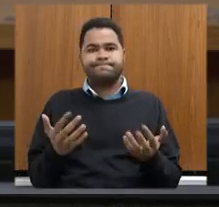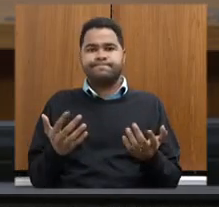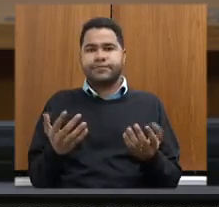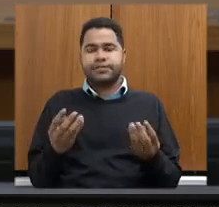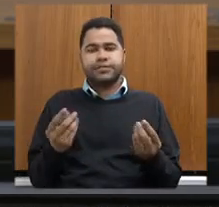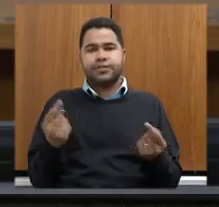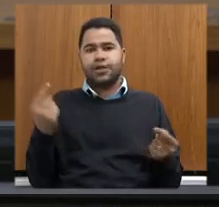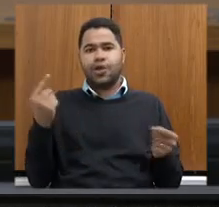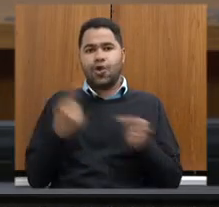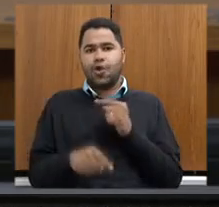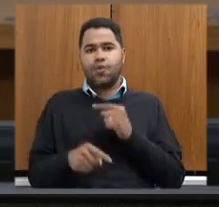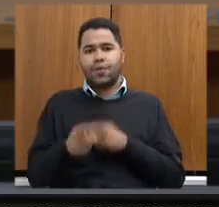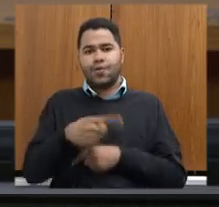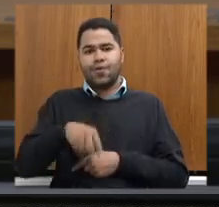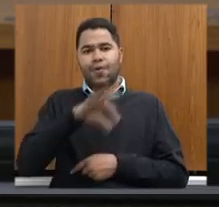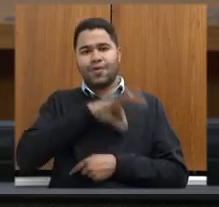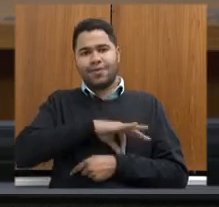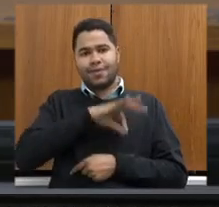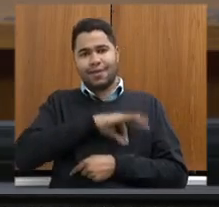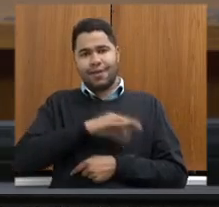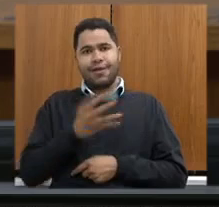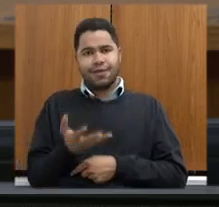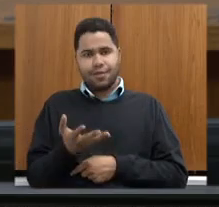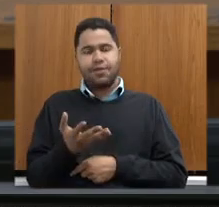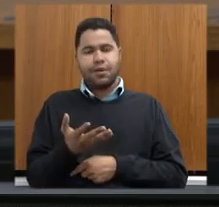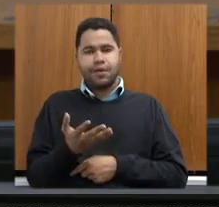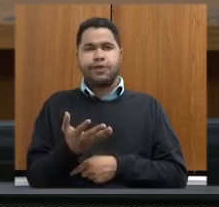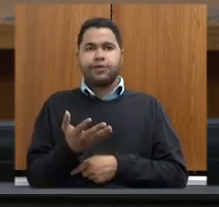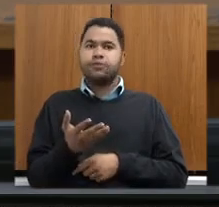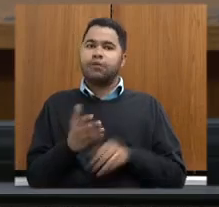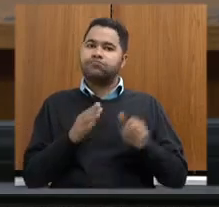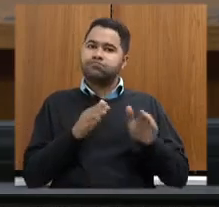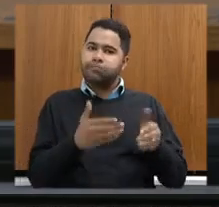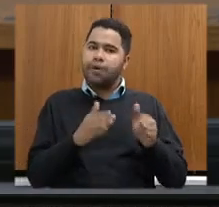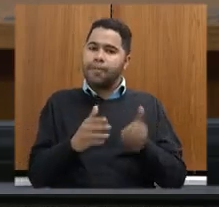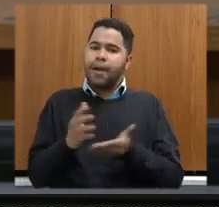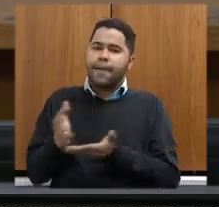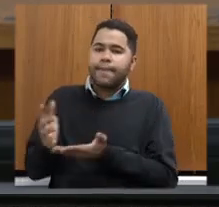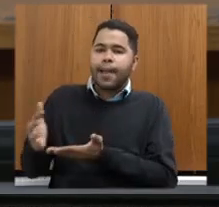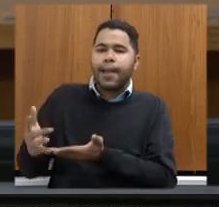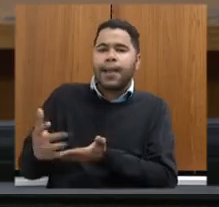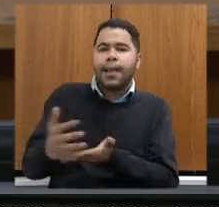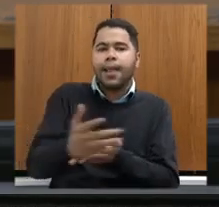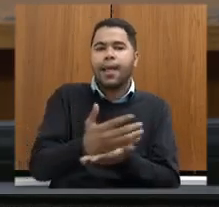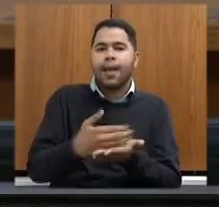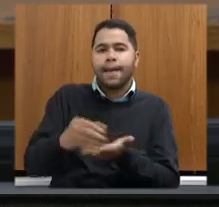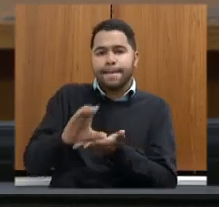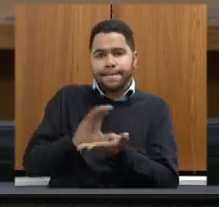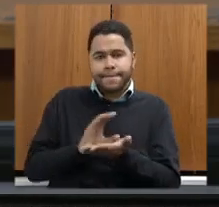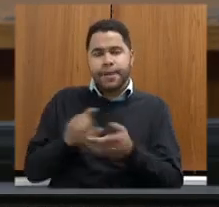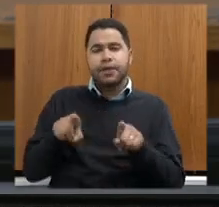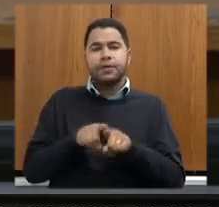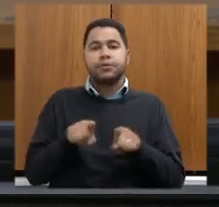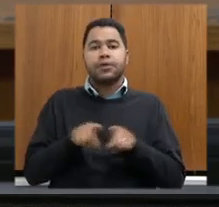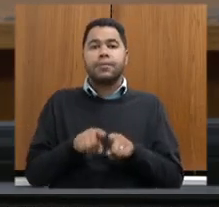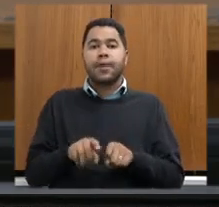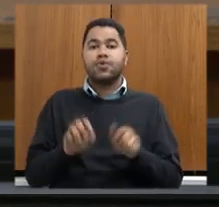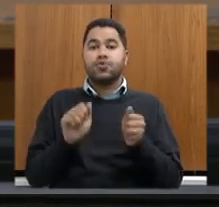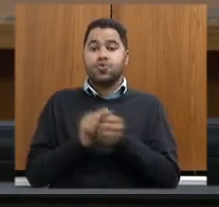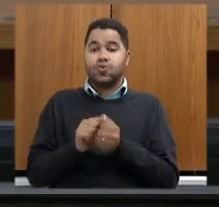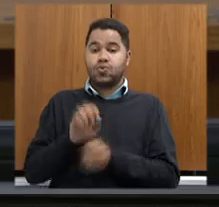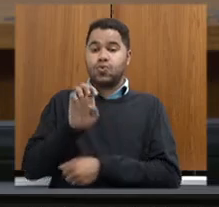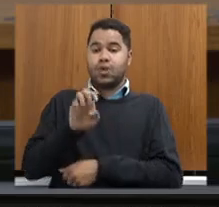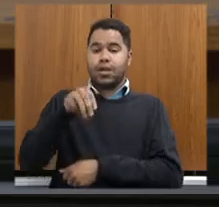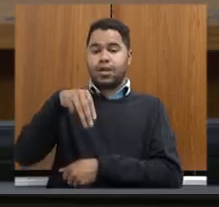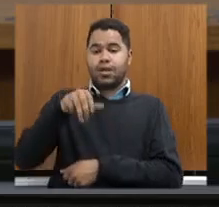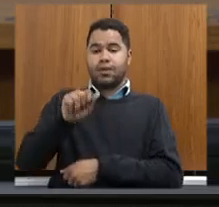são incompatíveis com os ganhos das propriedades. Então, o estado tem trabalhado na captação de recursos e também numa articulação com a EMATER, que ela, sim,